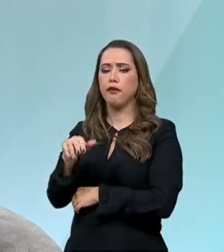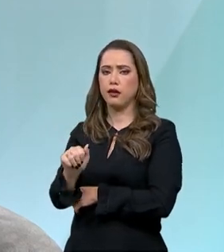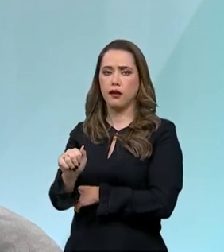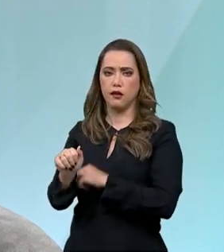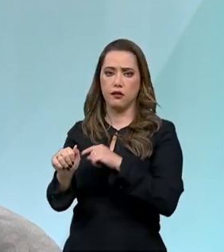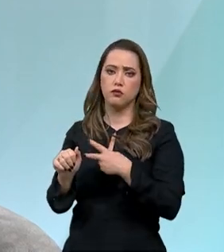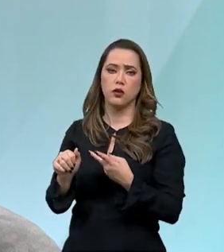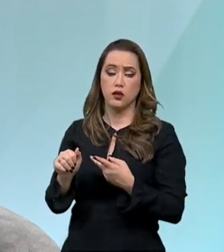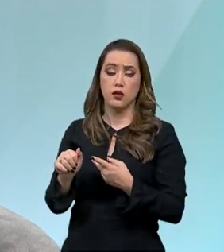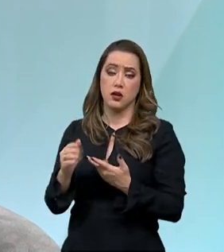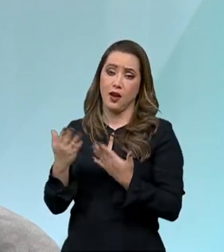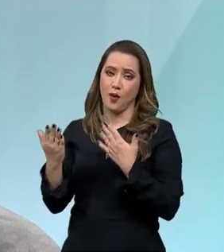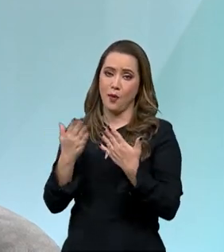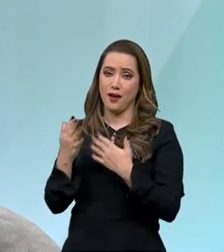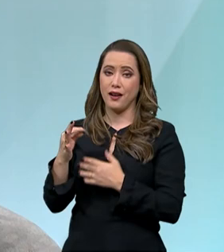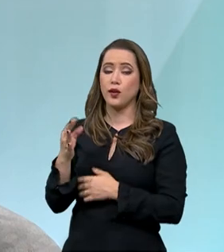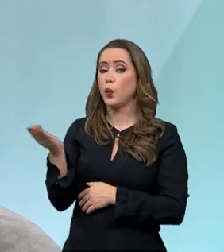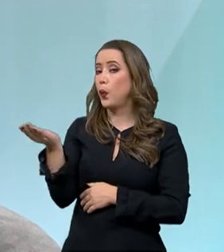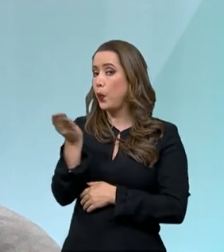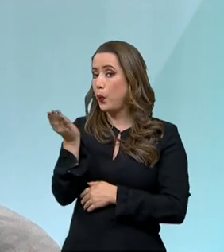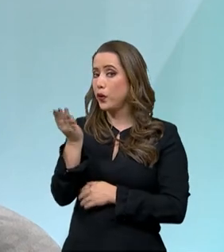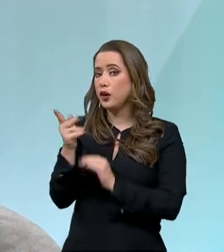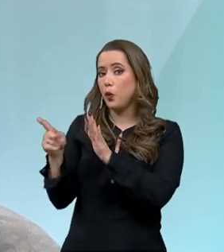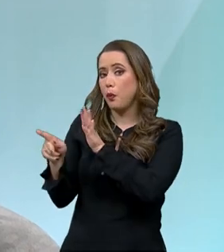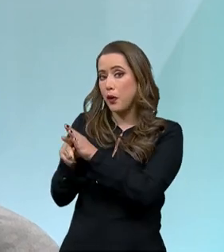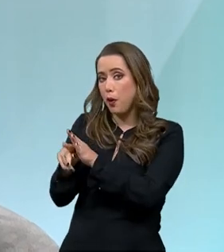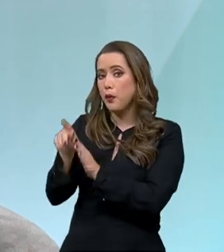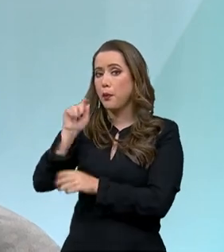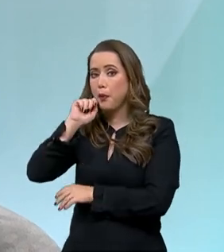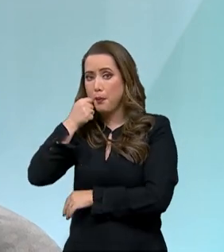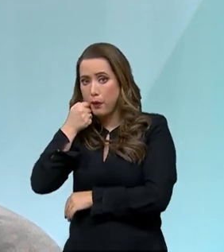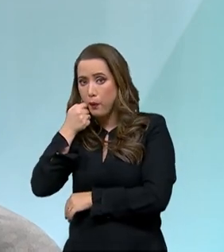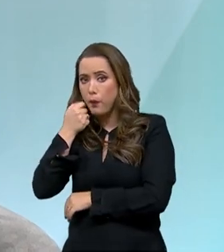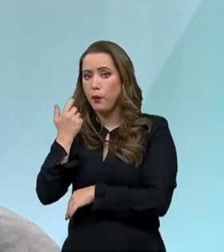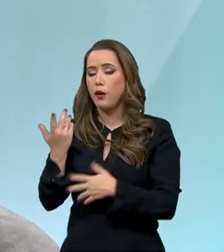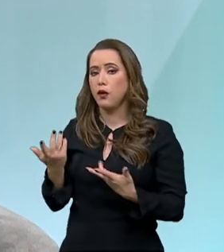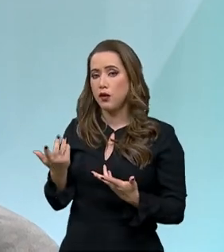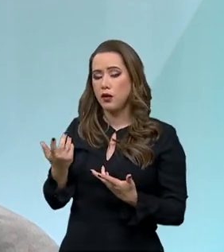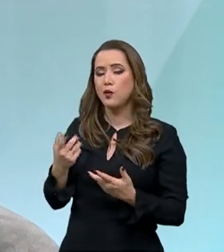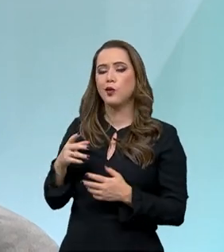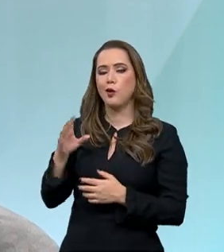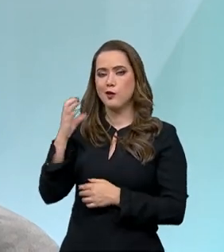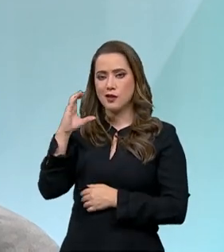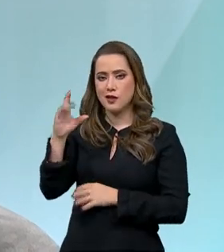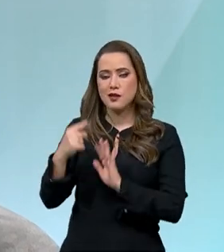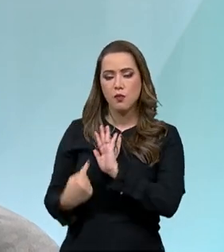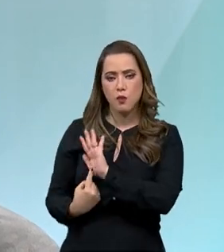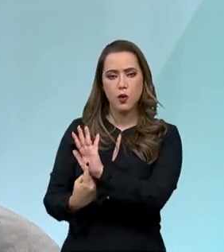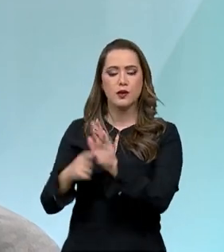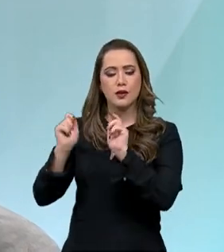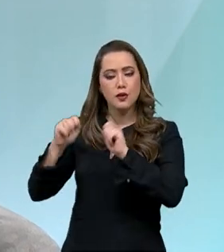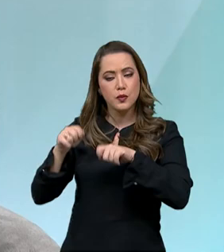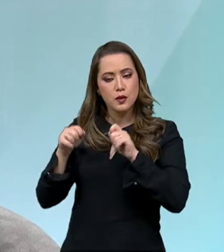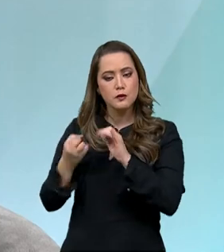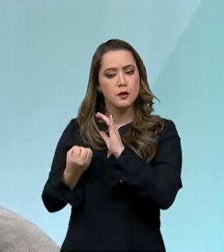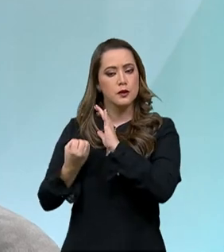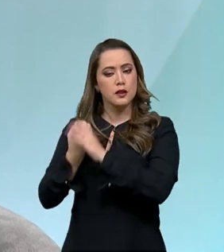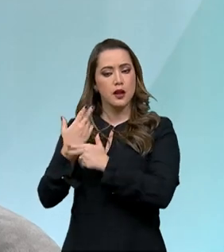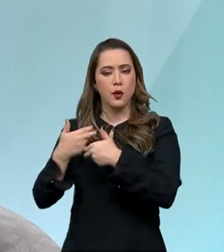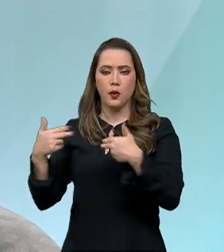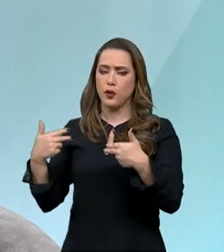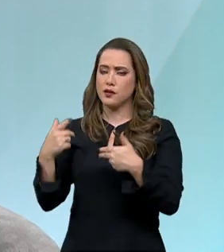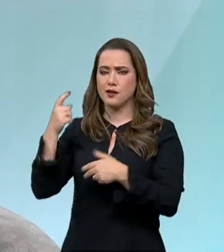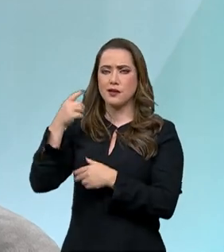chamado de trigo pão. Então, a ciência realmente mostrando que é possível fazer coisas que ninguém